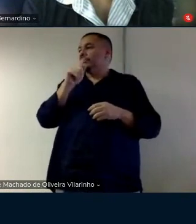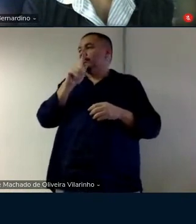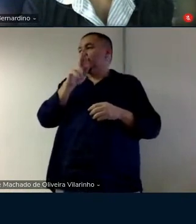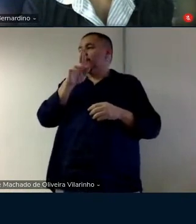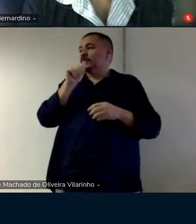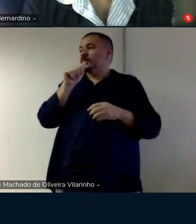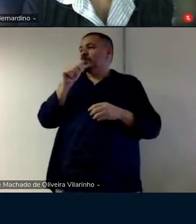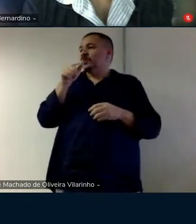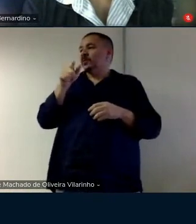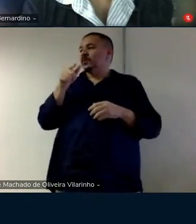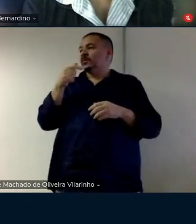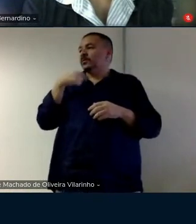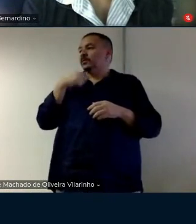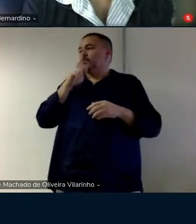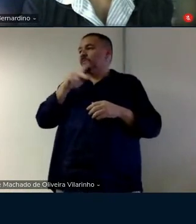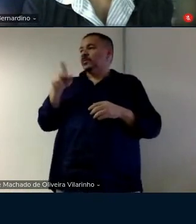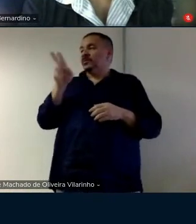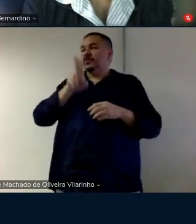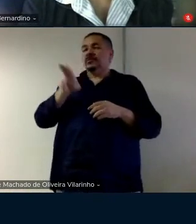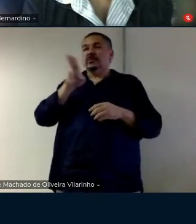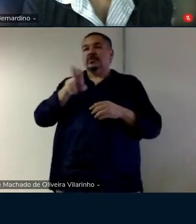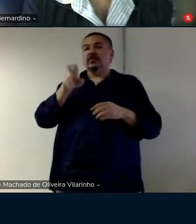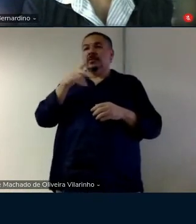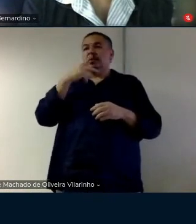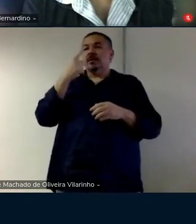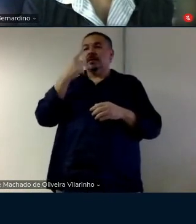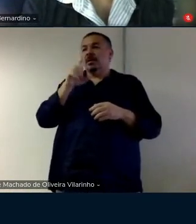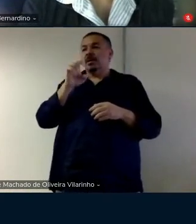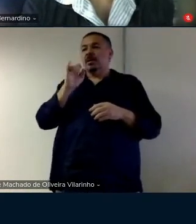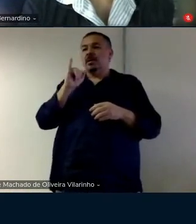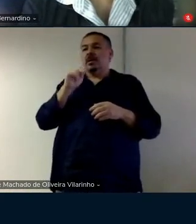usou eu até lhe dei sobre isso que ela cita Leica